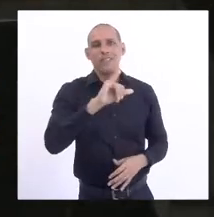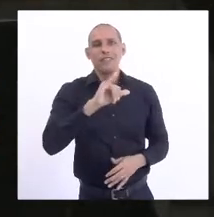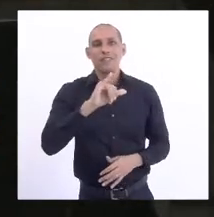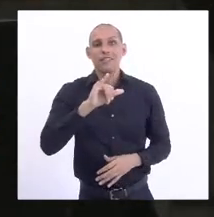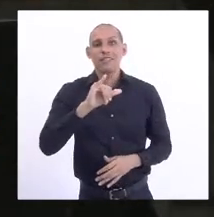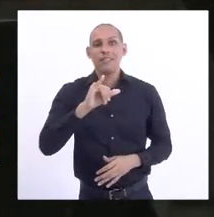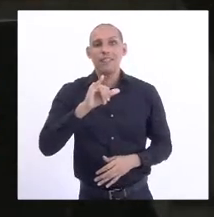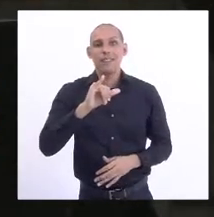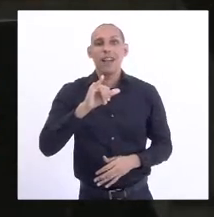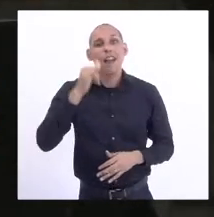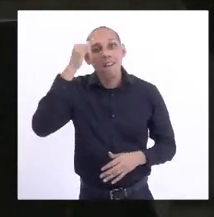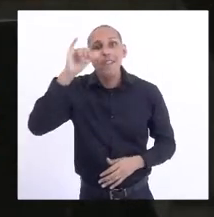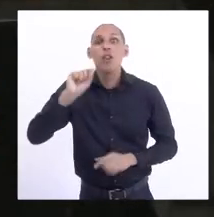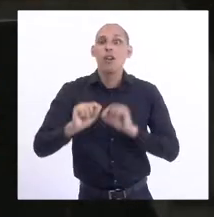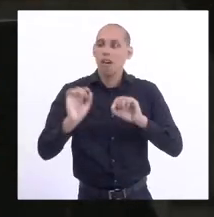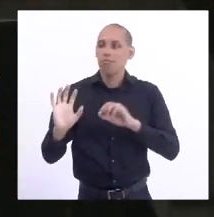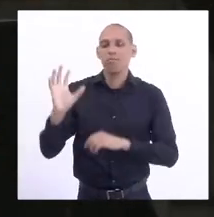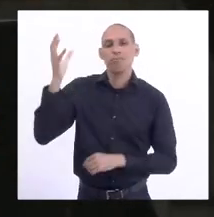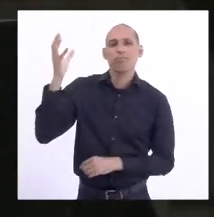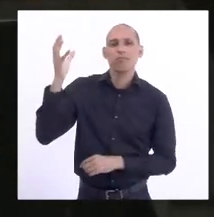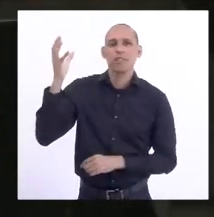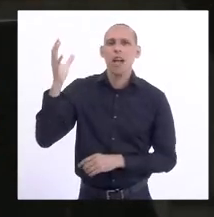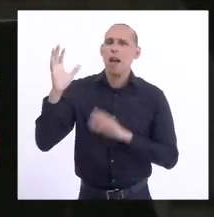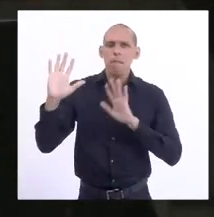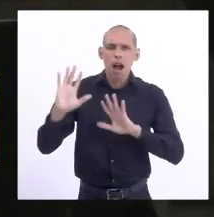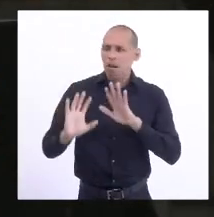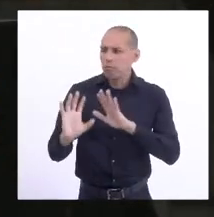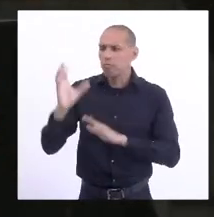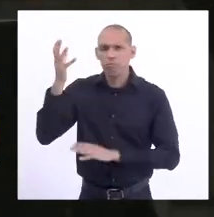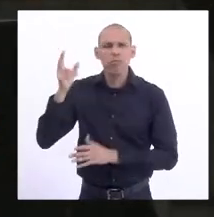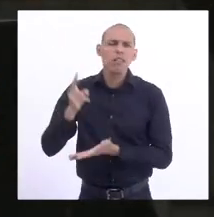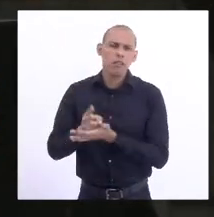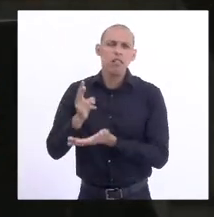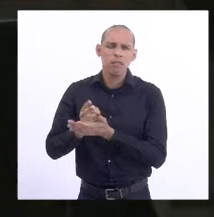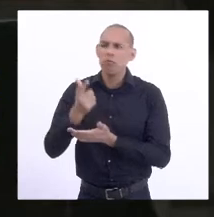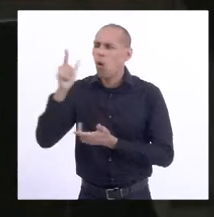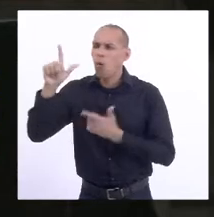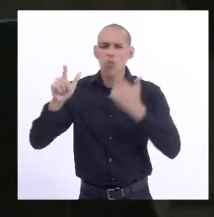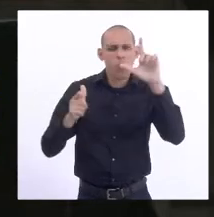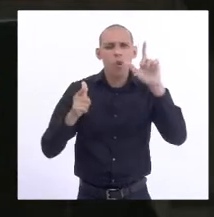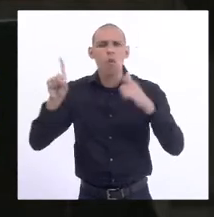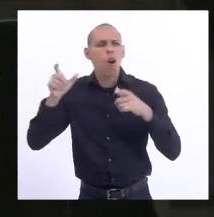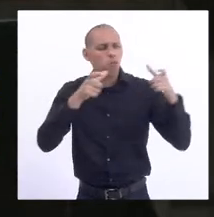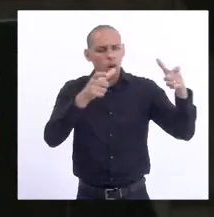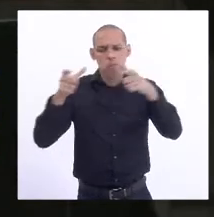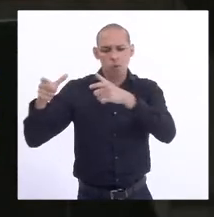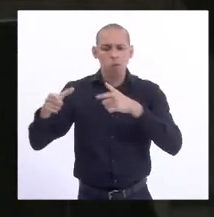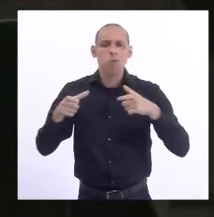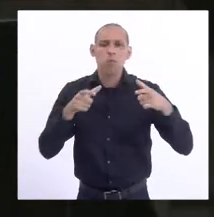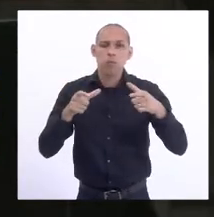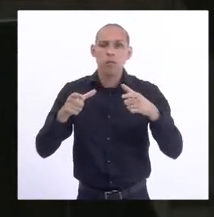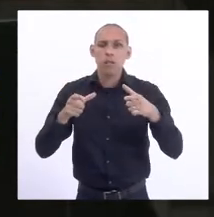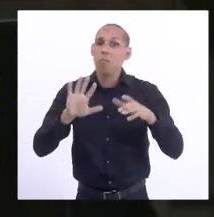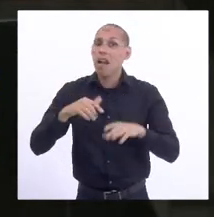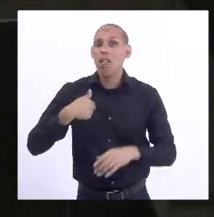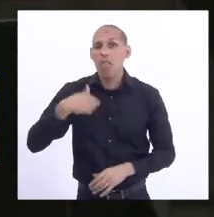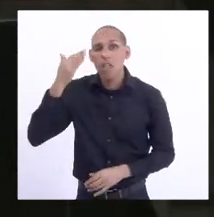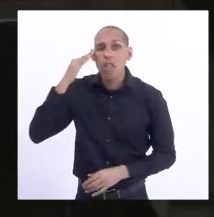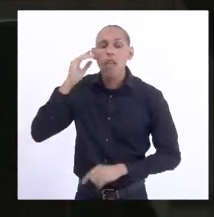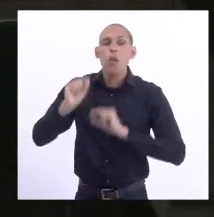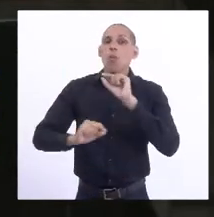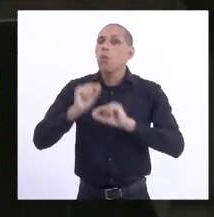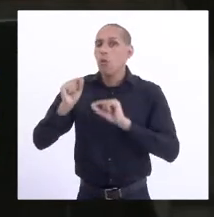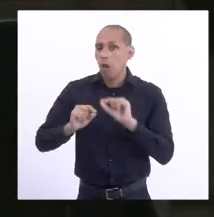Desastres naturais continuarão a ocorrer e, no meu entendimento, cada vez